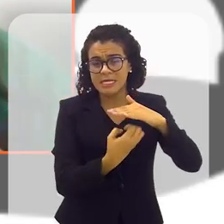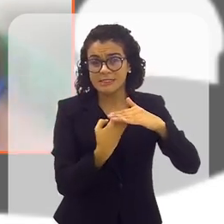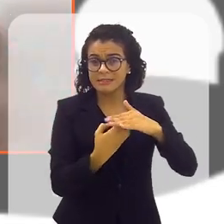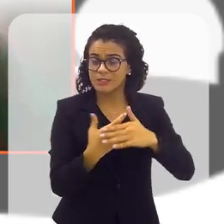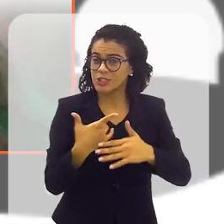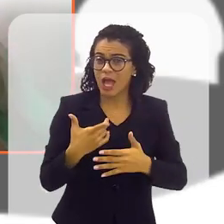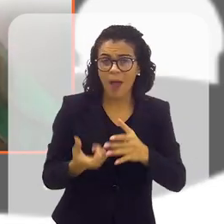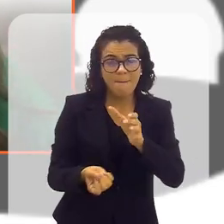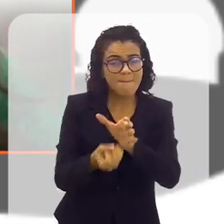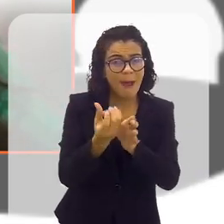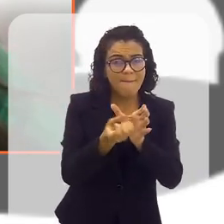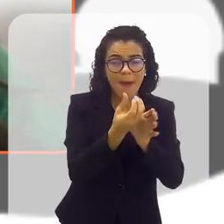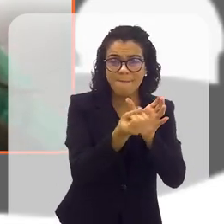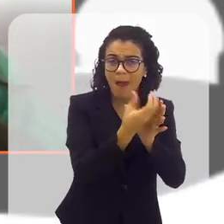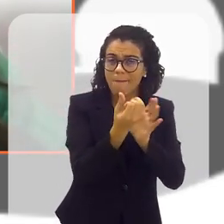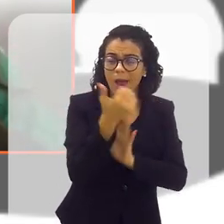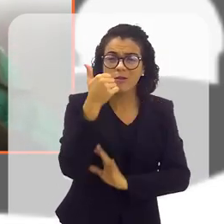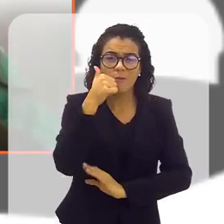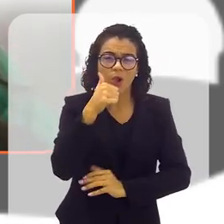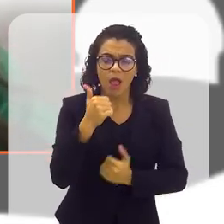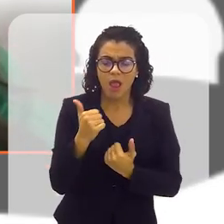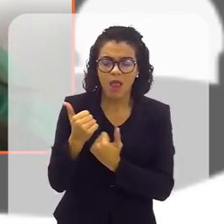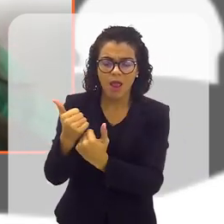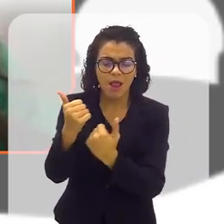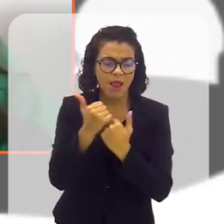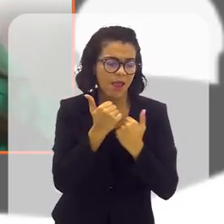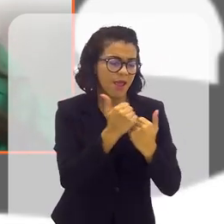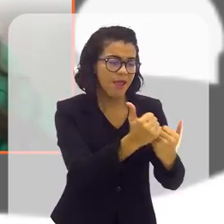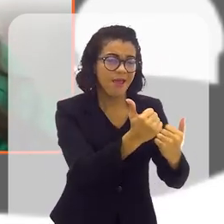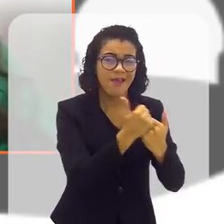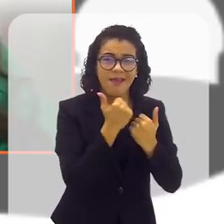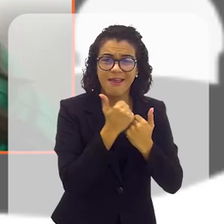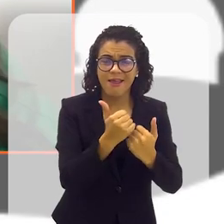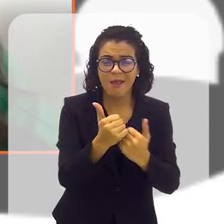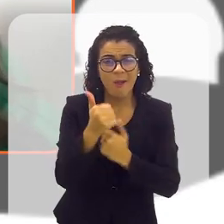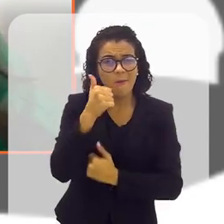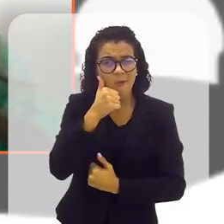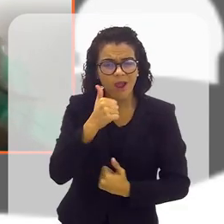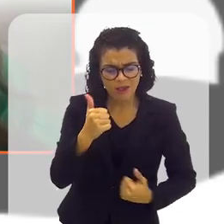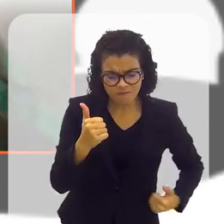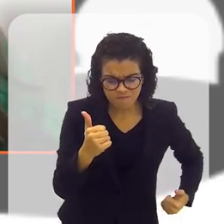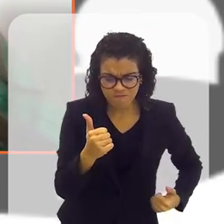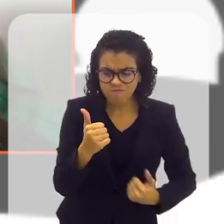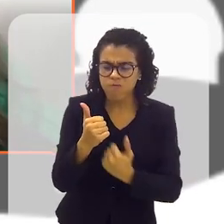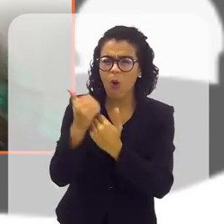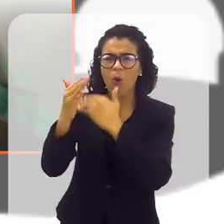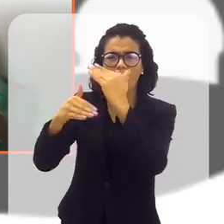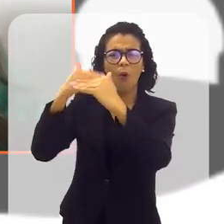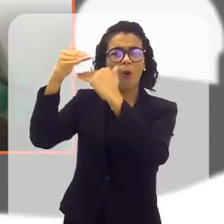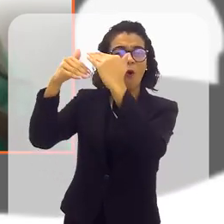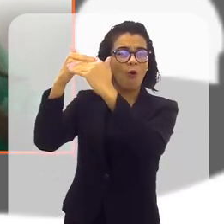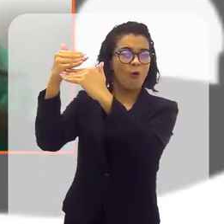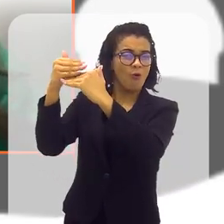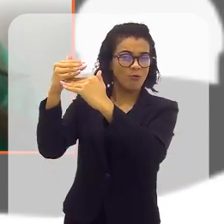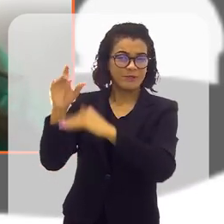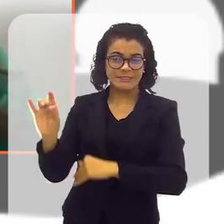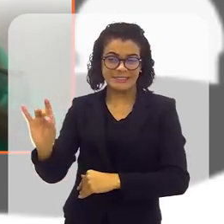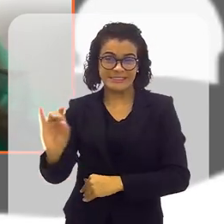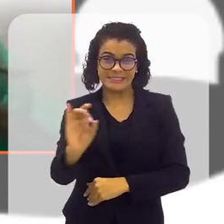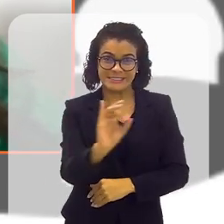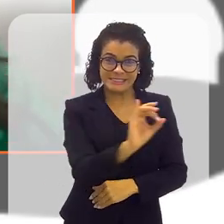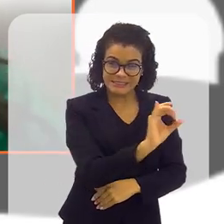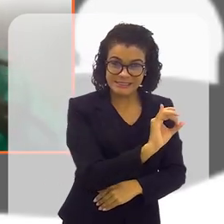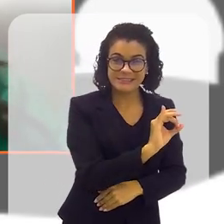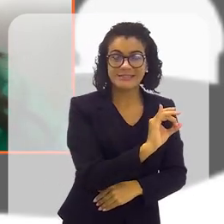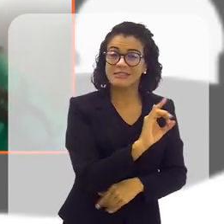um movimento gigantesco de mulheres que se apoiam, mulheres mulheres que impulsionam os negócios de cada